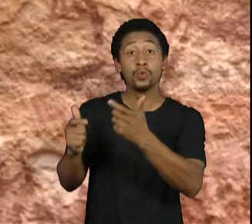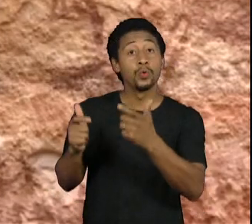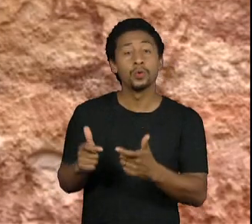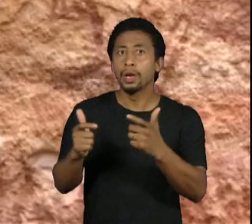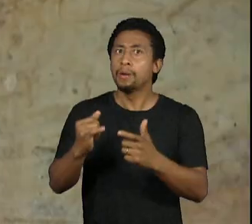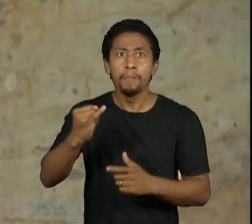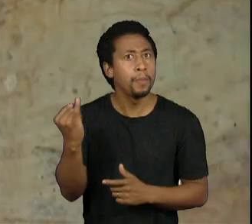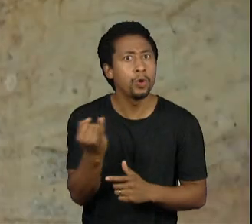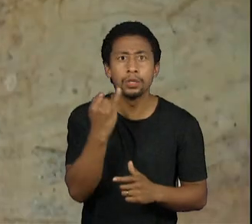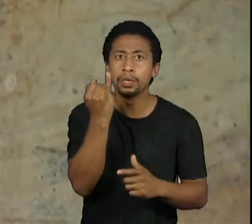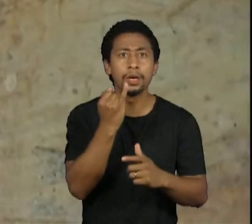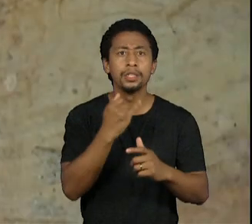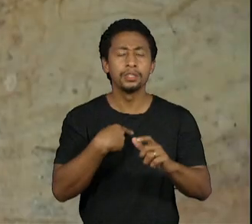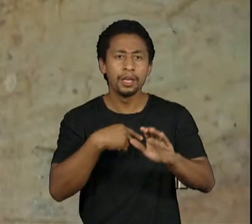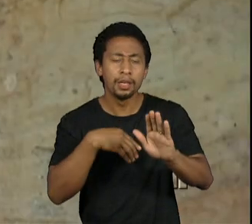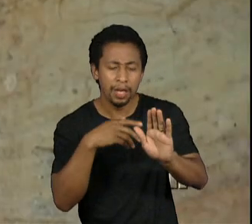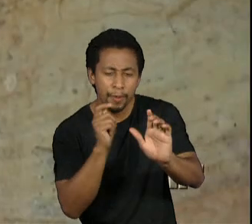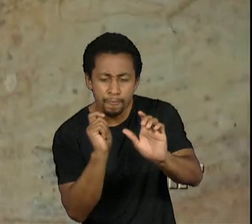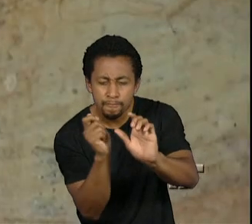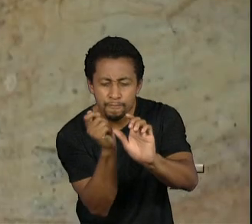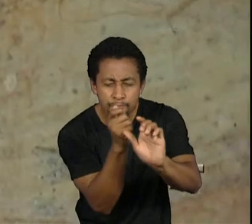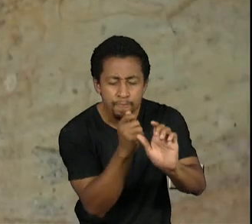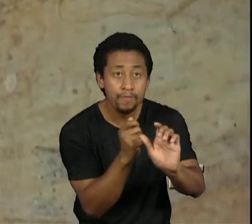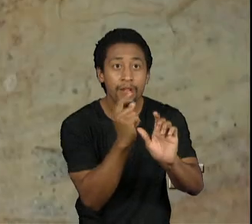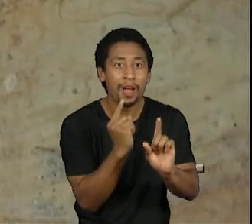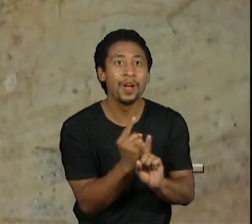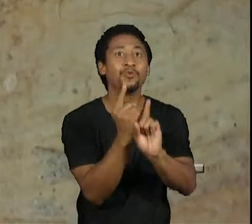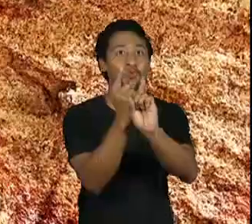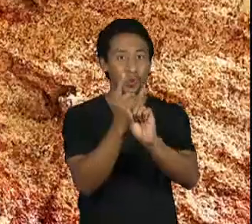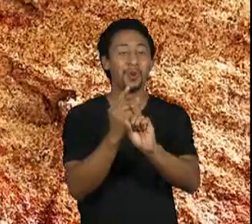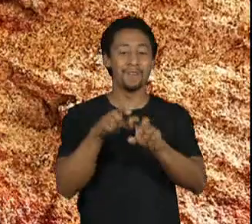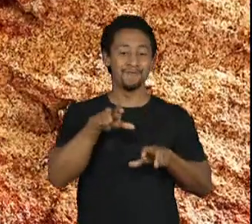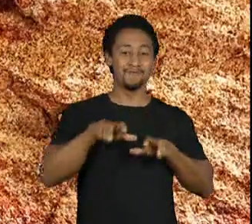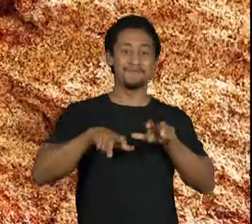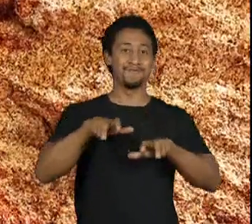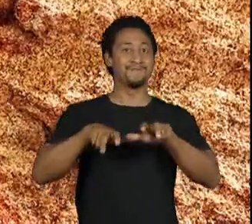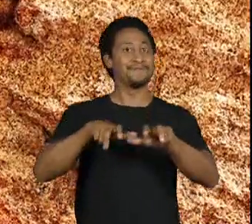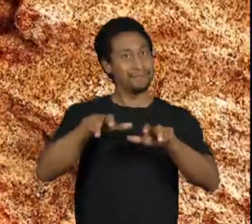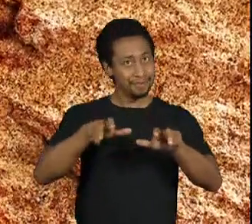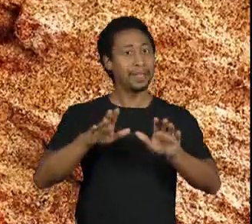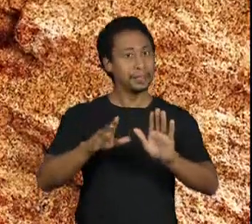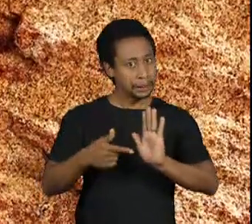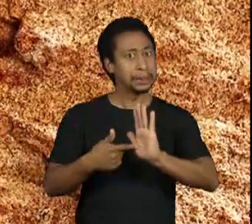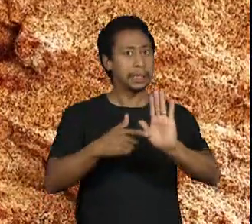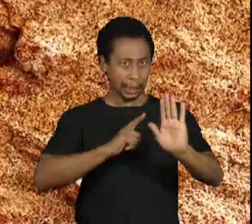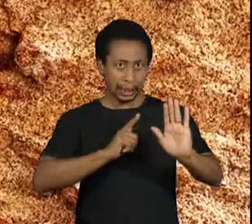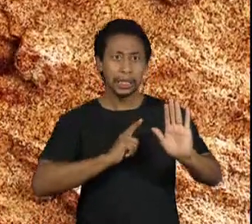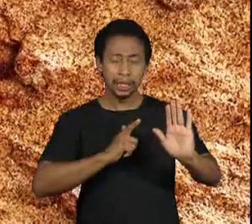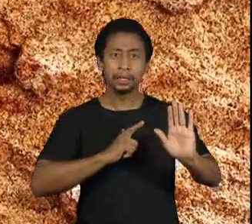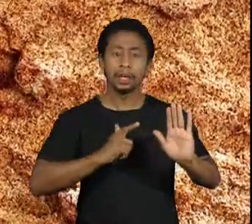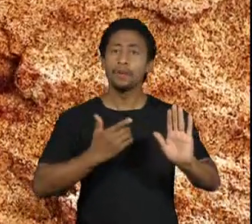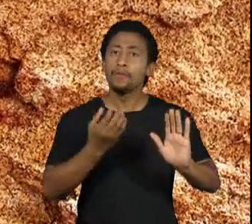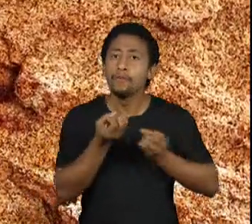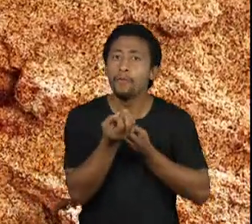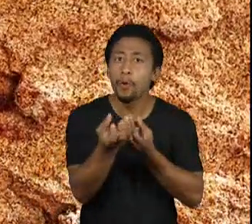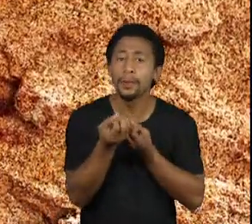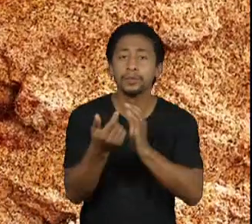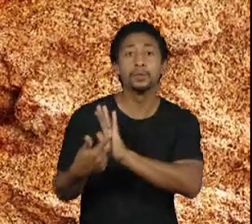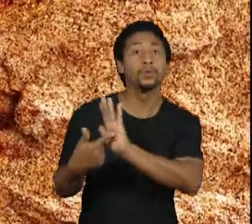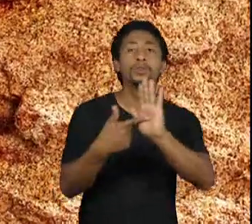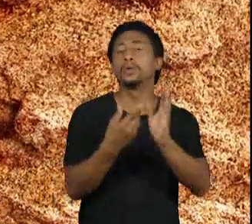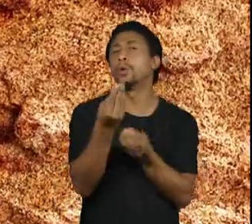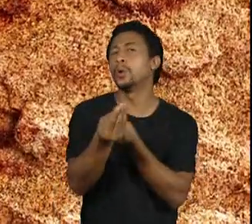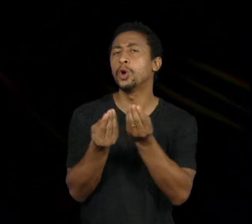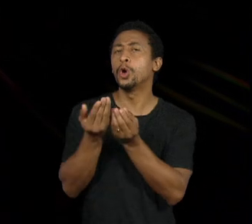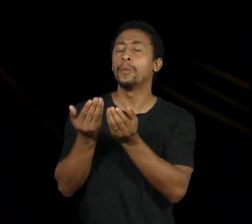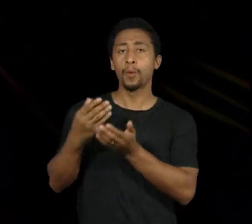arqueológico que registra a chegada do homem às Américas. A fotografia dele foi decisiva